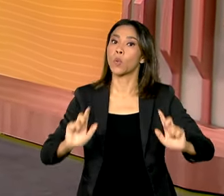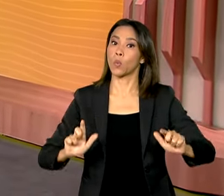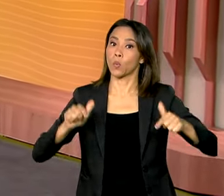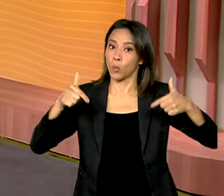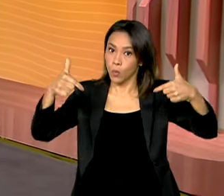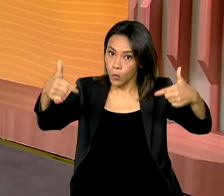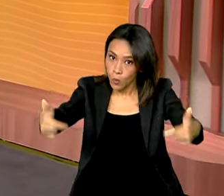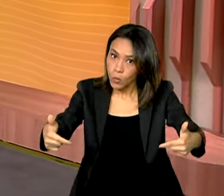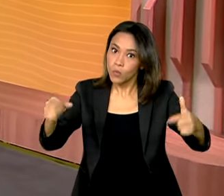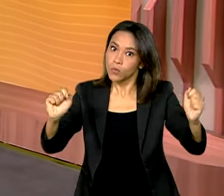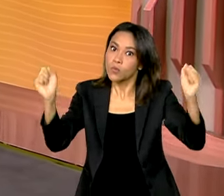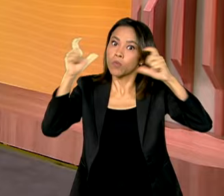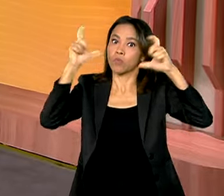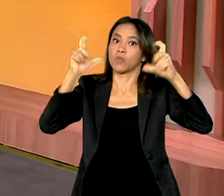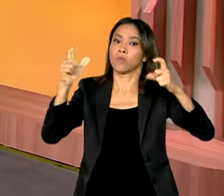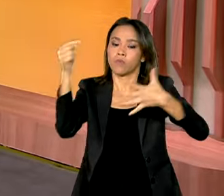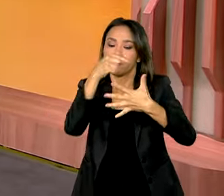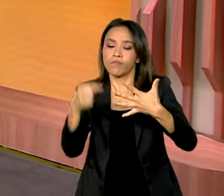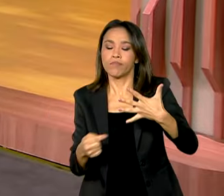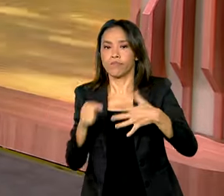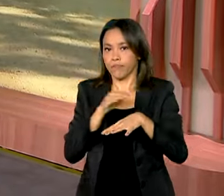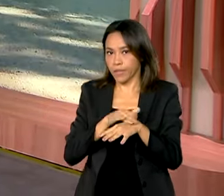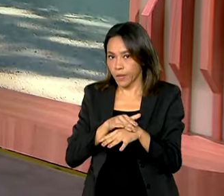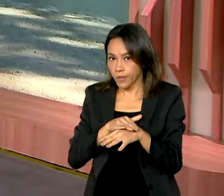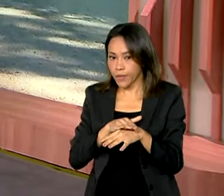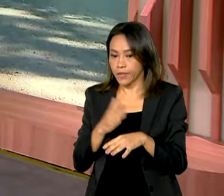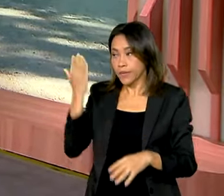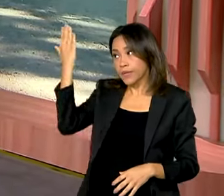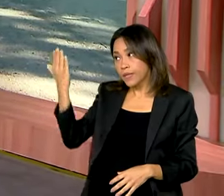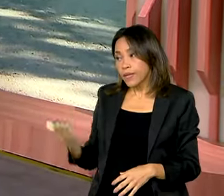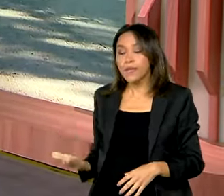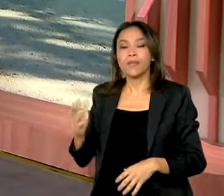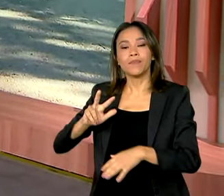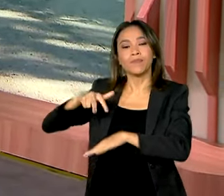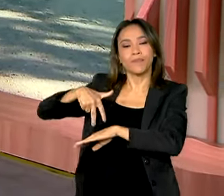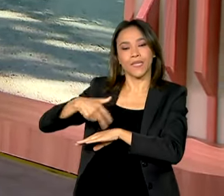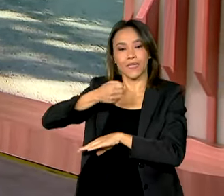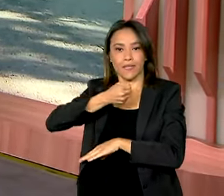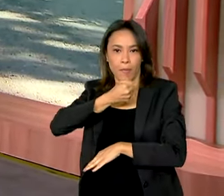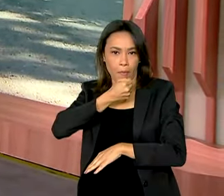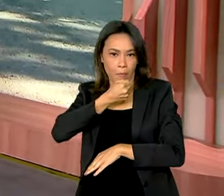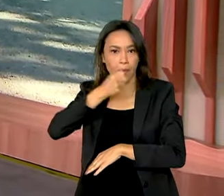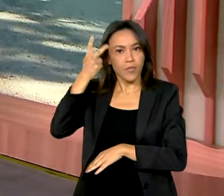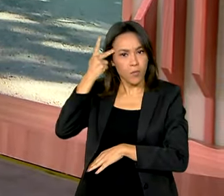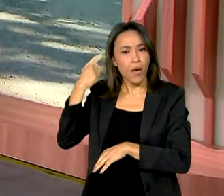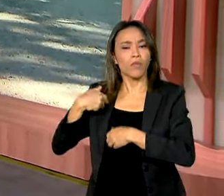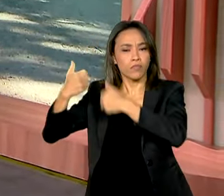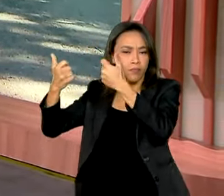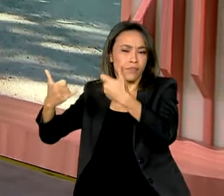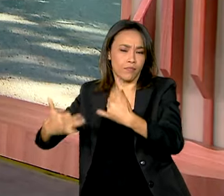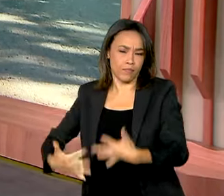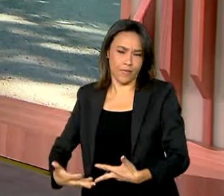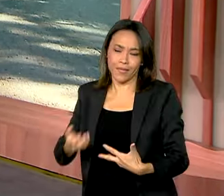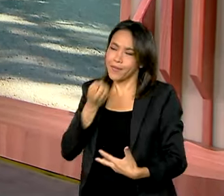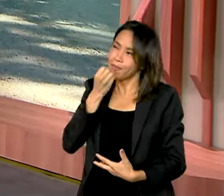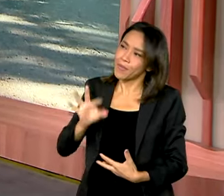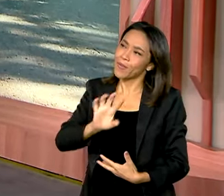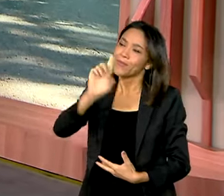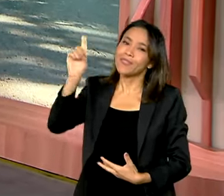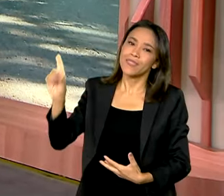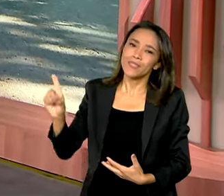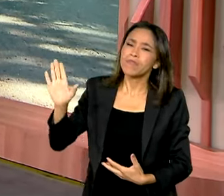e de alerta aos sinais da doença. O repórter Dimas Soldi, de São Paulo, tem as informações pra gente. Bom dia, Dimas.